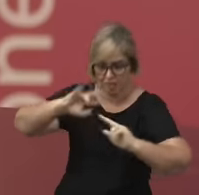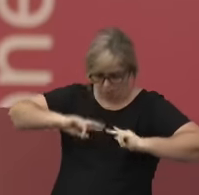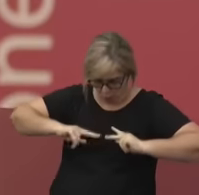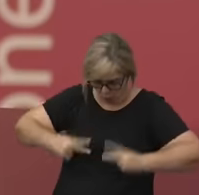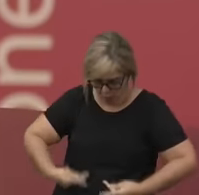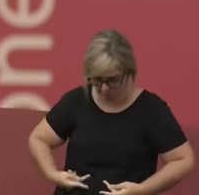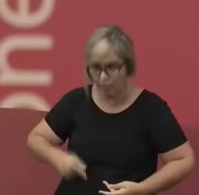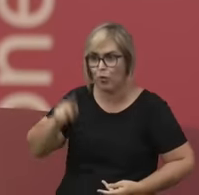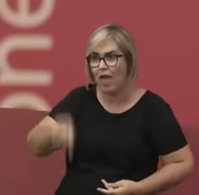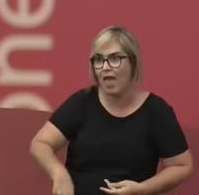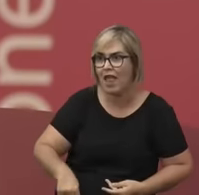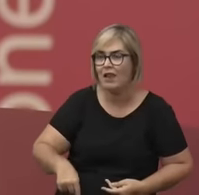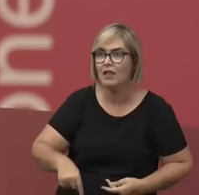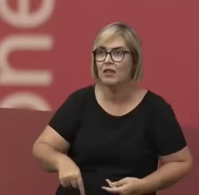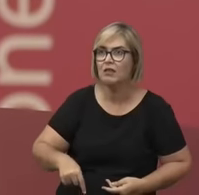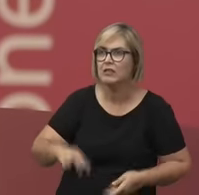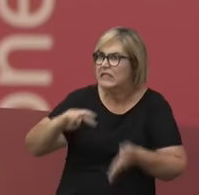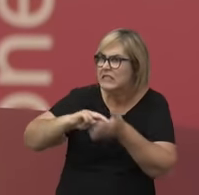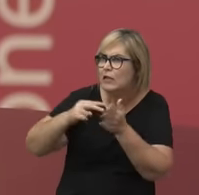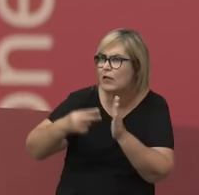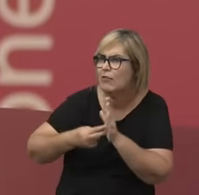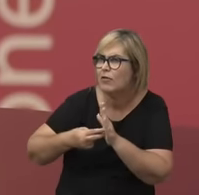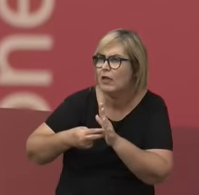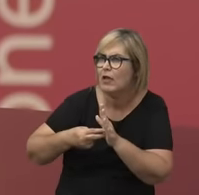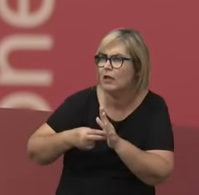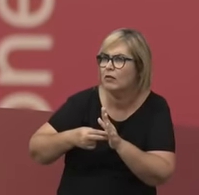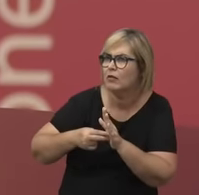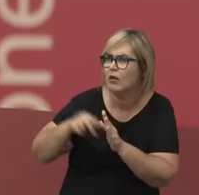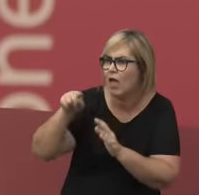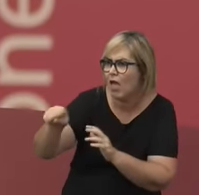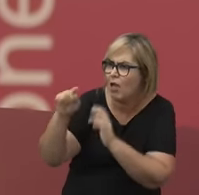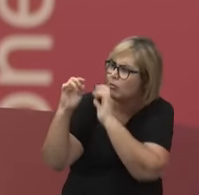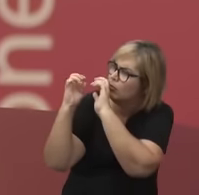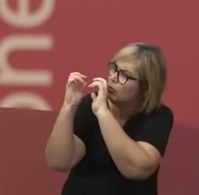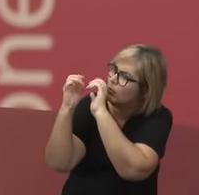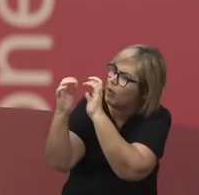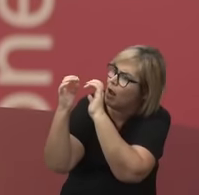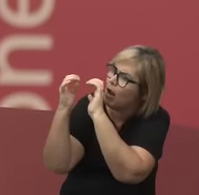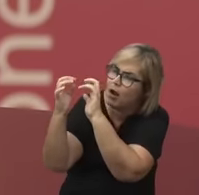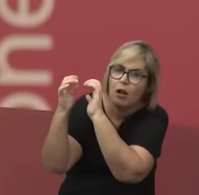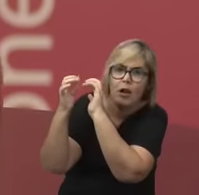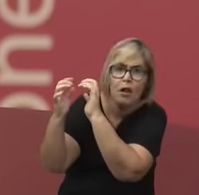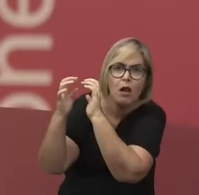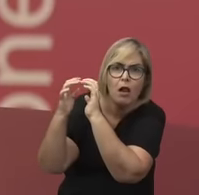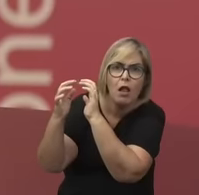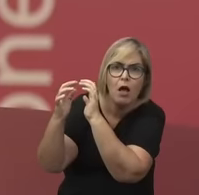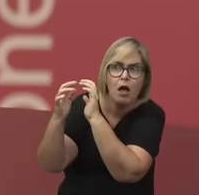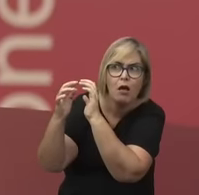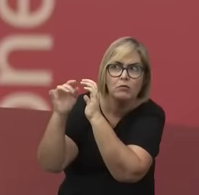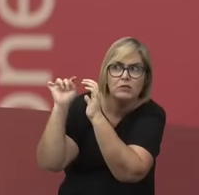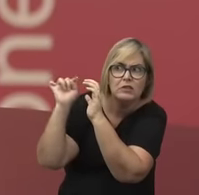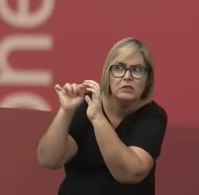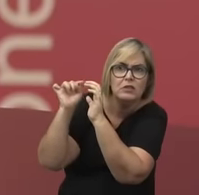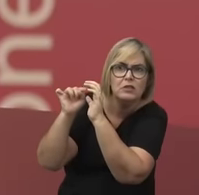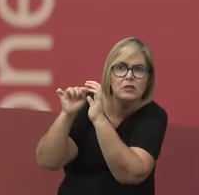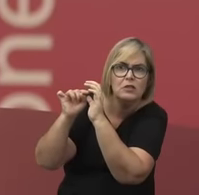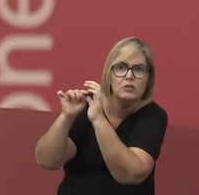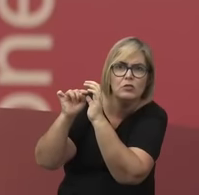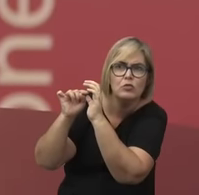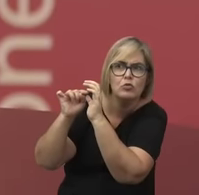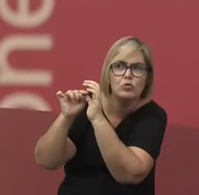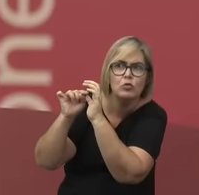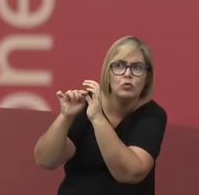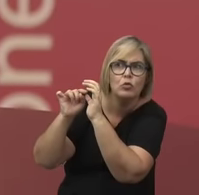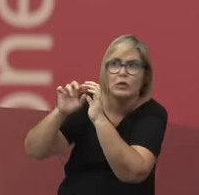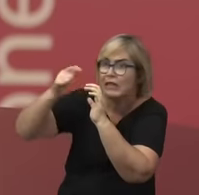capacidade de pensar, e isso não é a função das diferenças entre